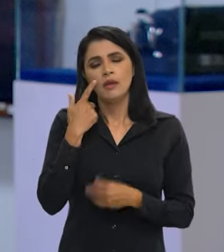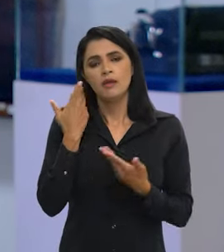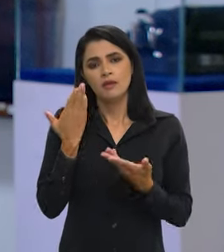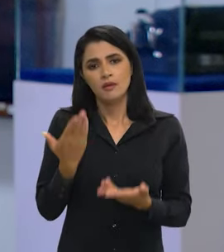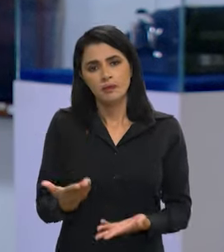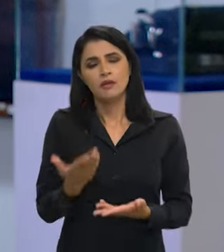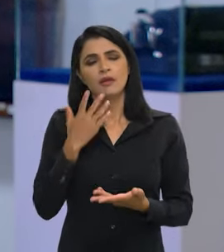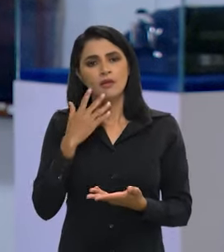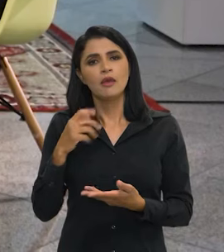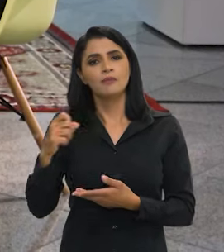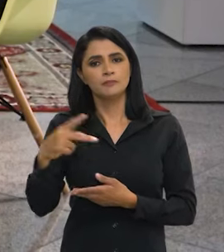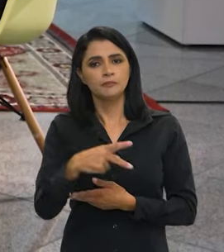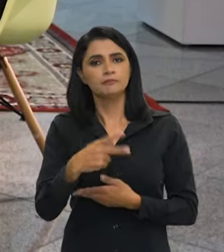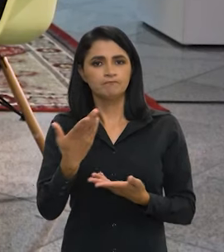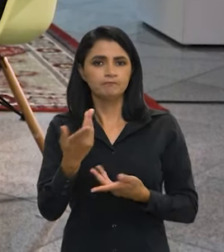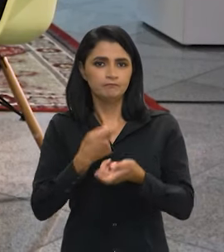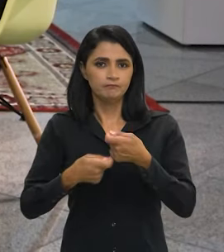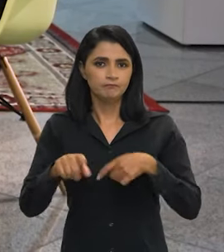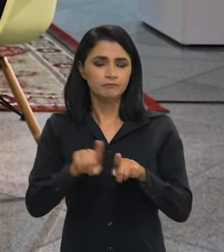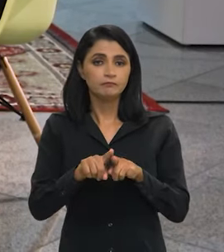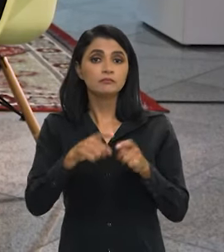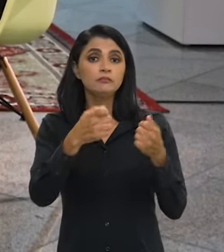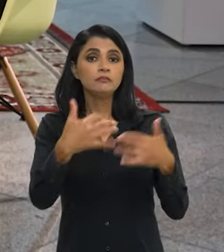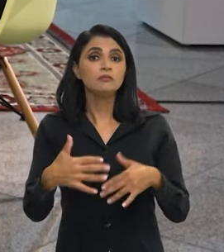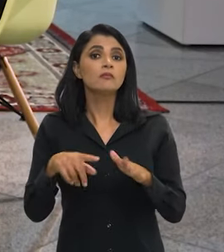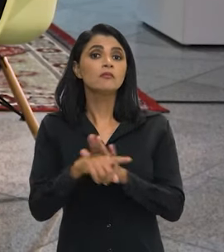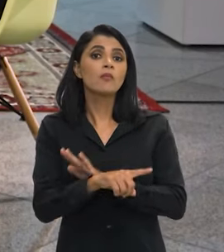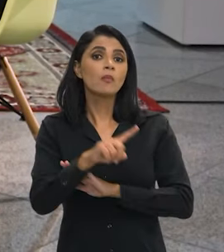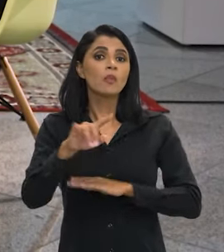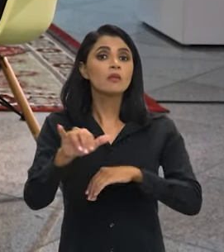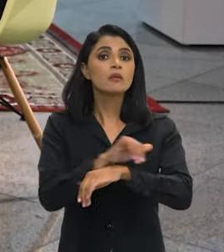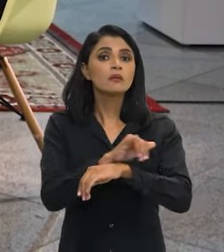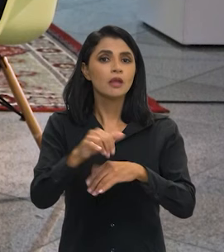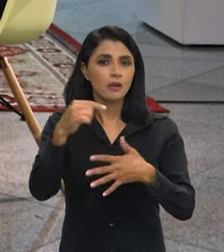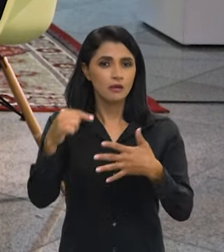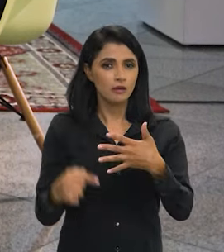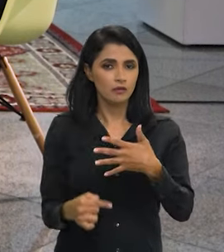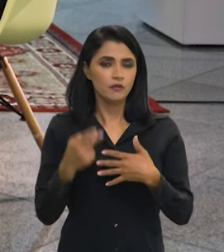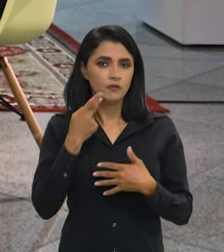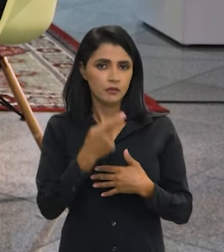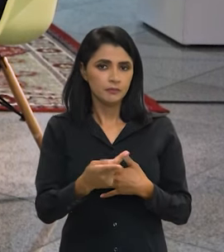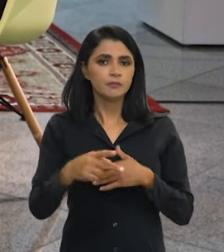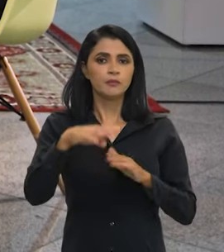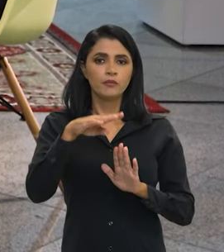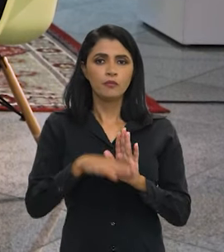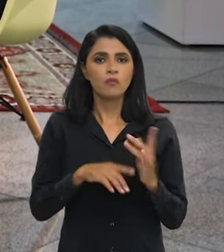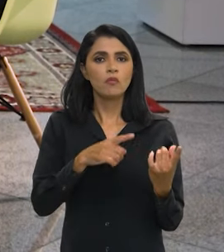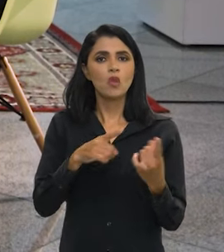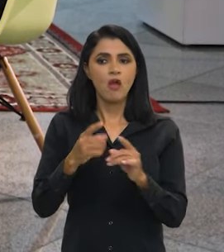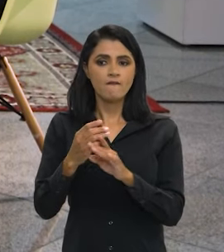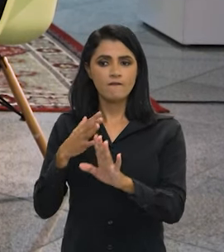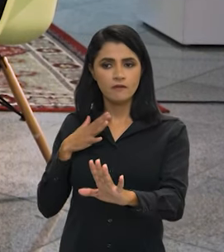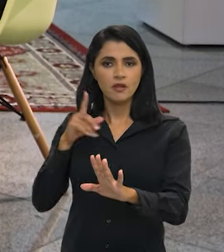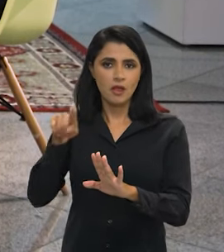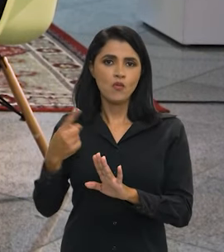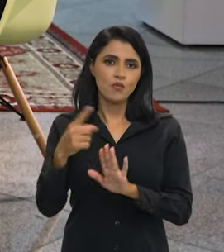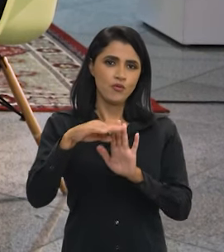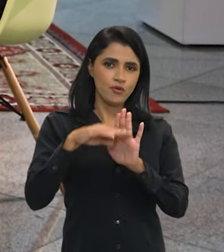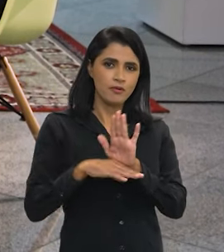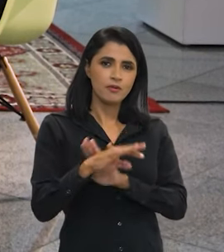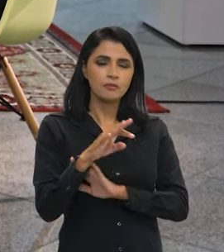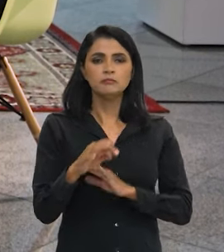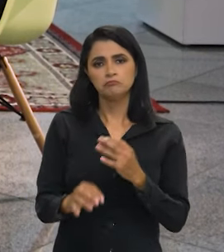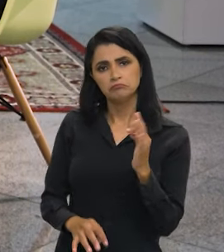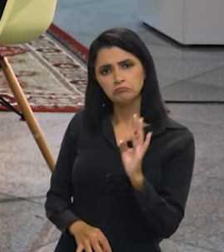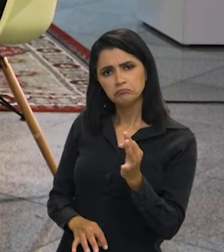graças a Deus, e com a economia também. Agora, vamos falar exatamente dessas medidas. O programa de enfrentamento à fila foi uma